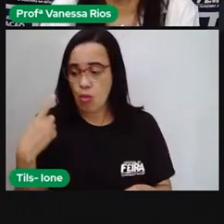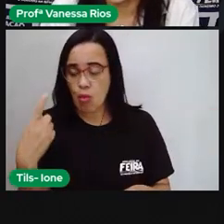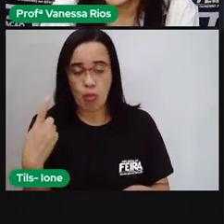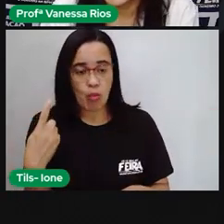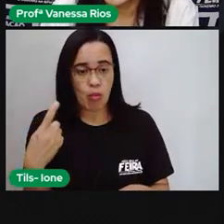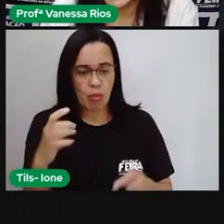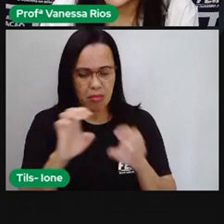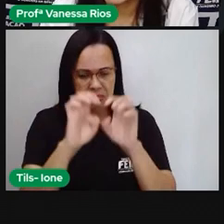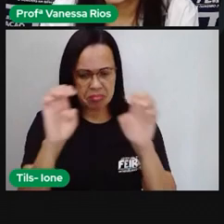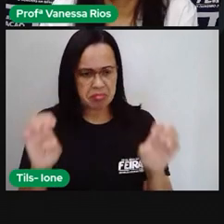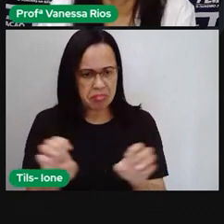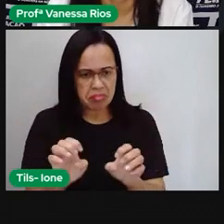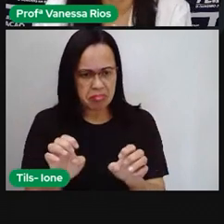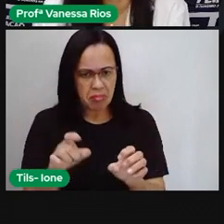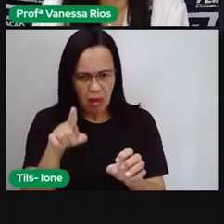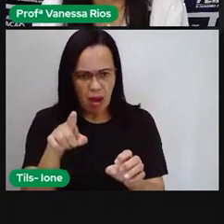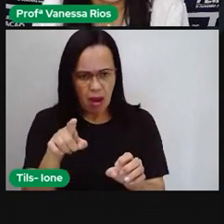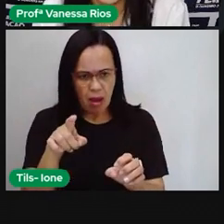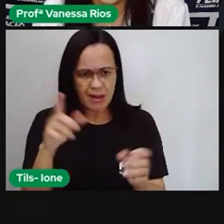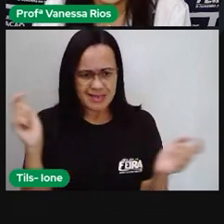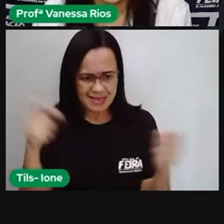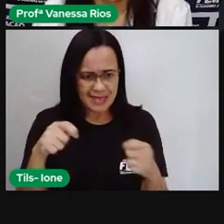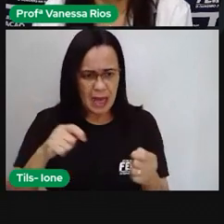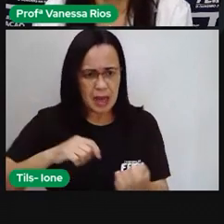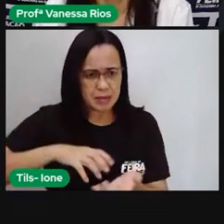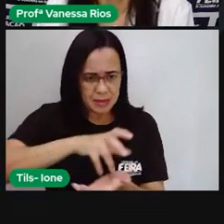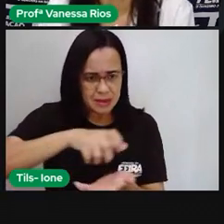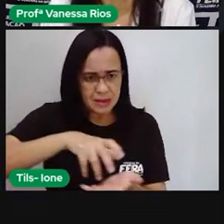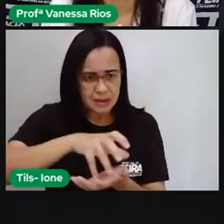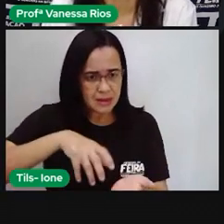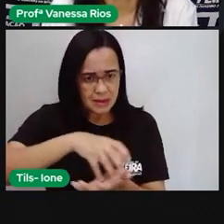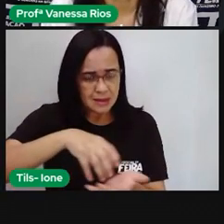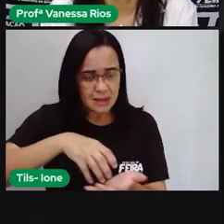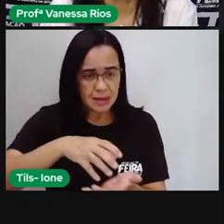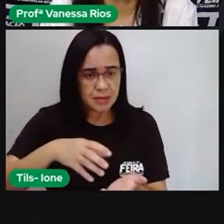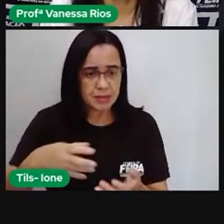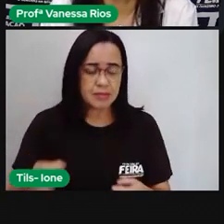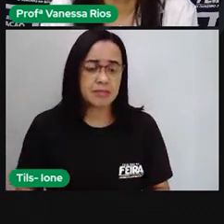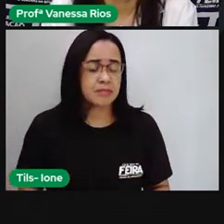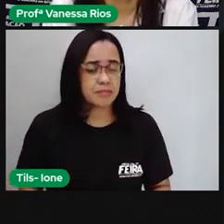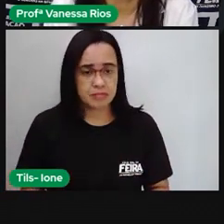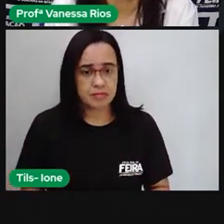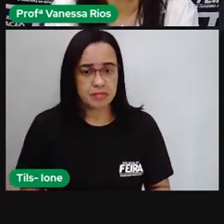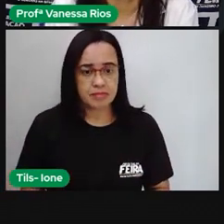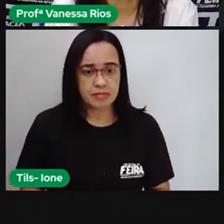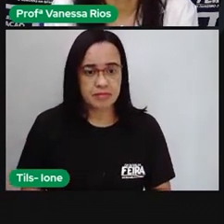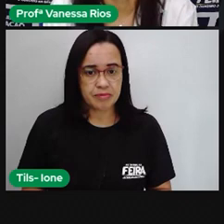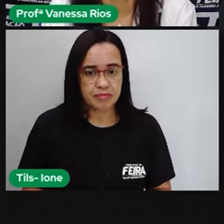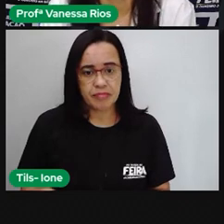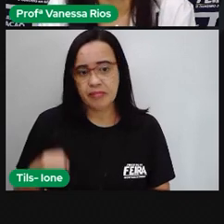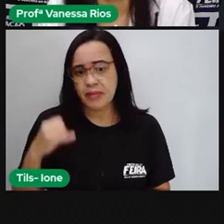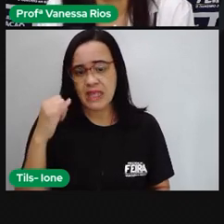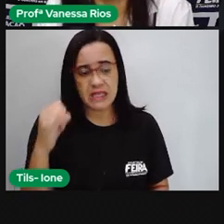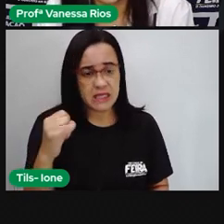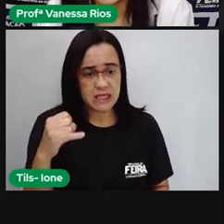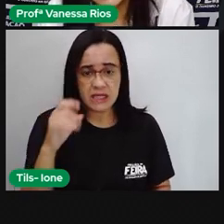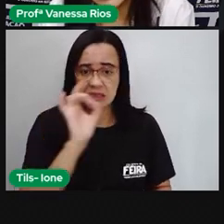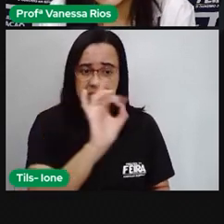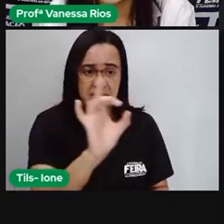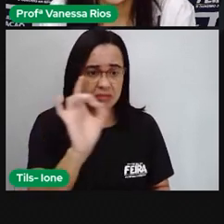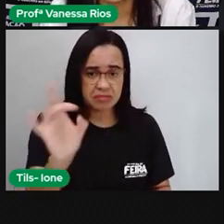carro vai funcionar? Não. Se um desses instrumentos, né? Ou dessas